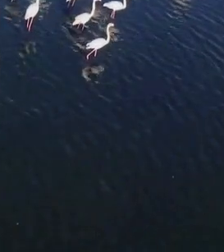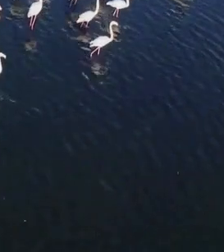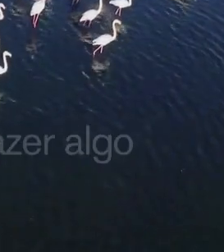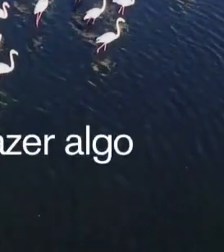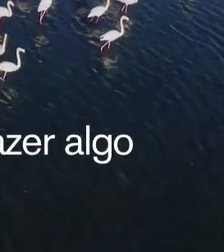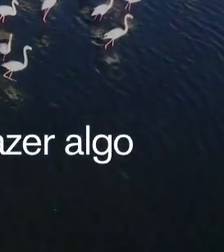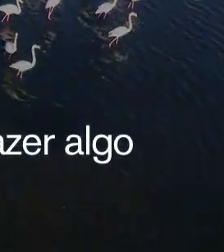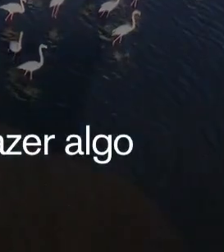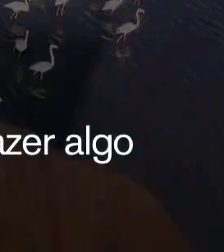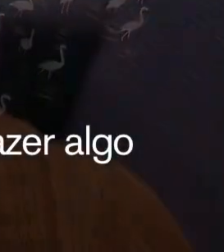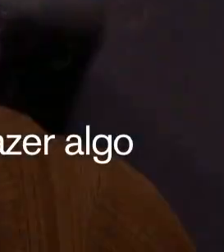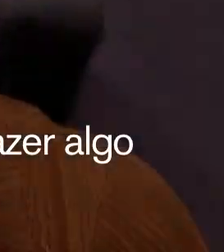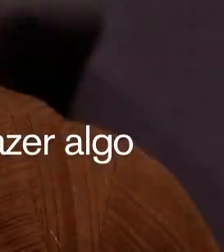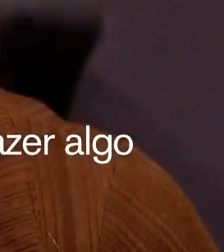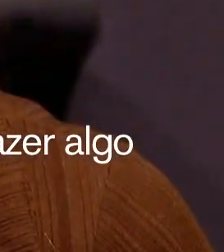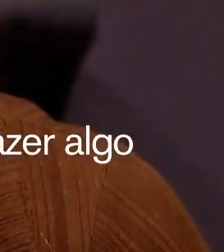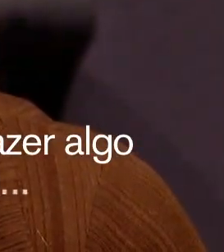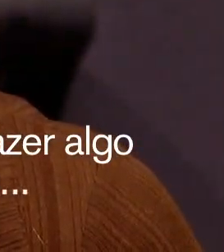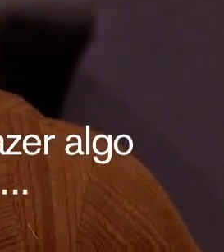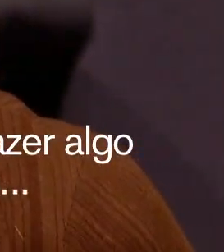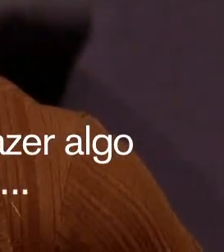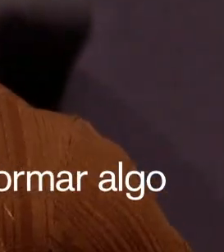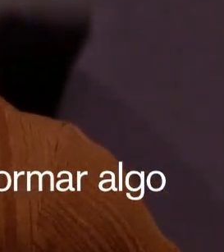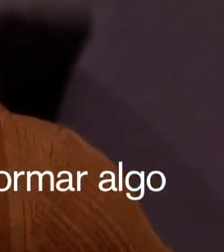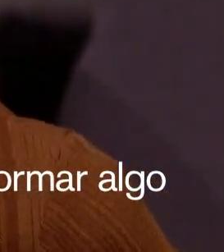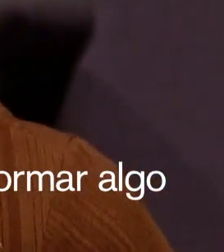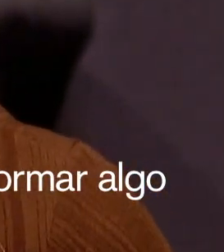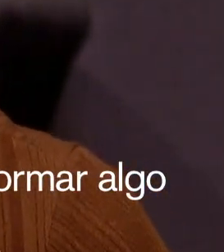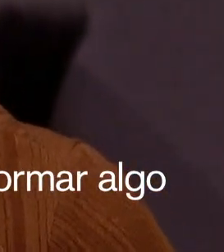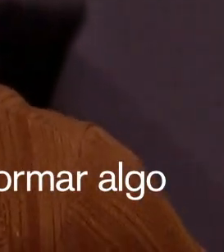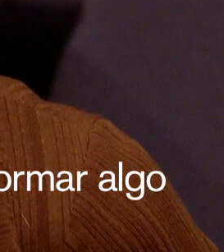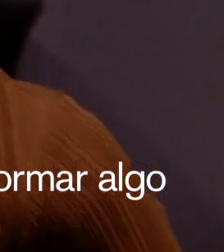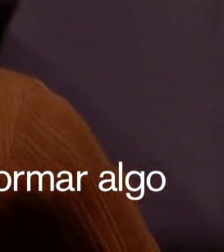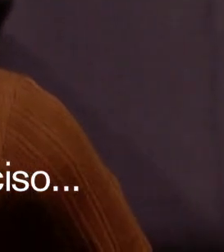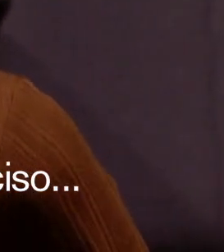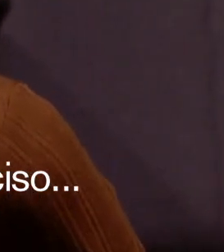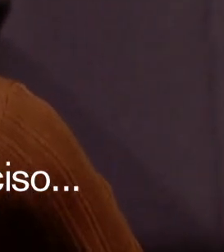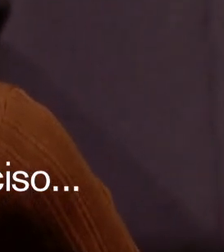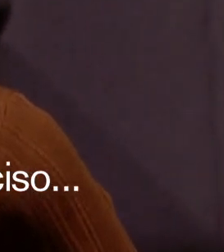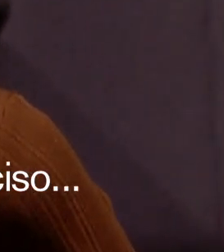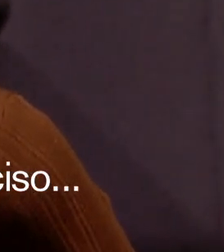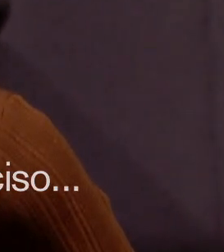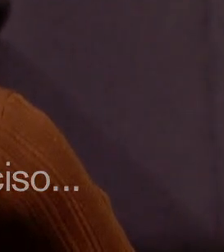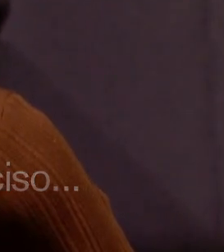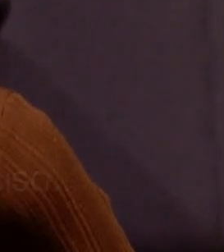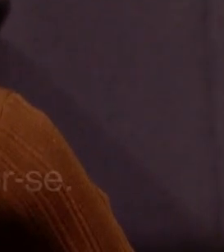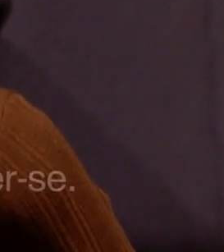Para fazer algo a sério, para transformar algo, é preciso